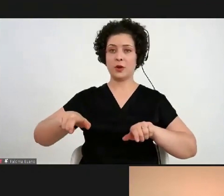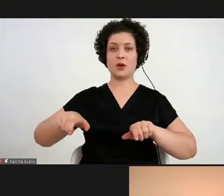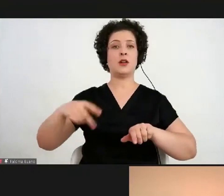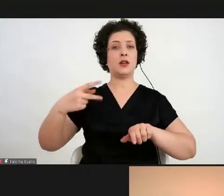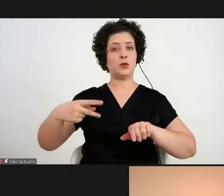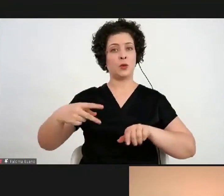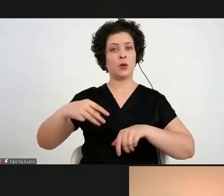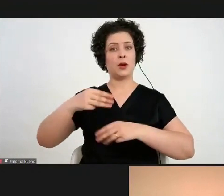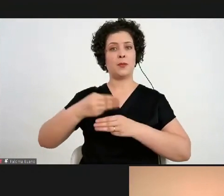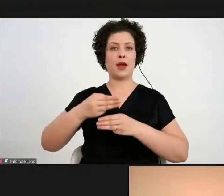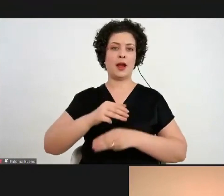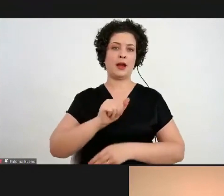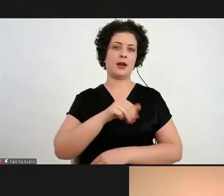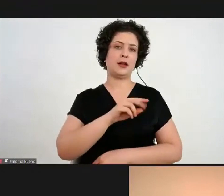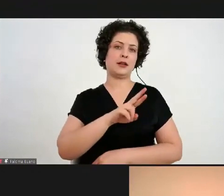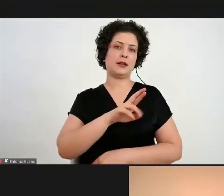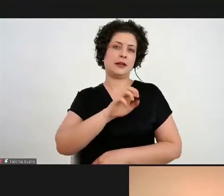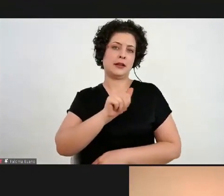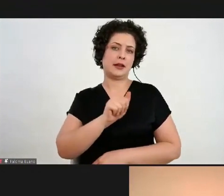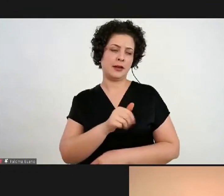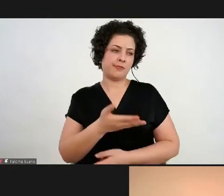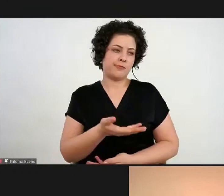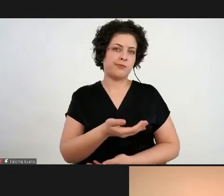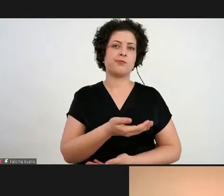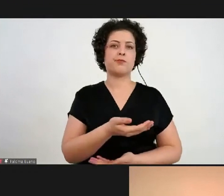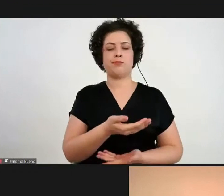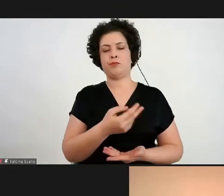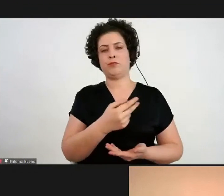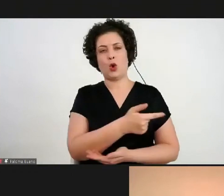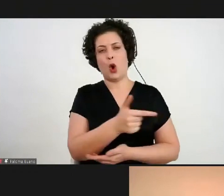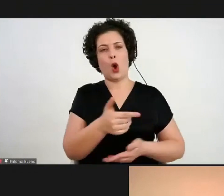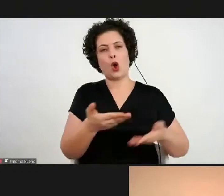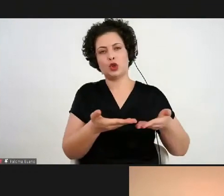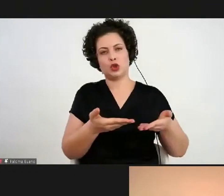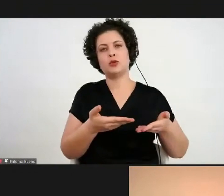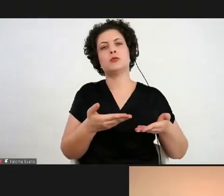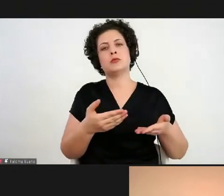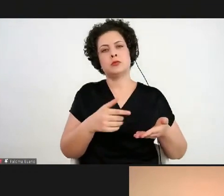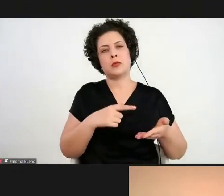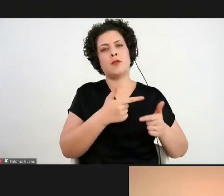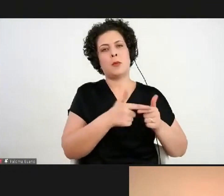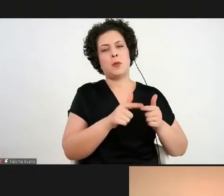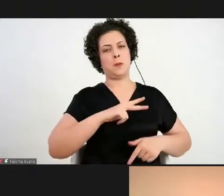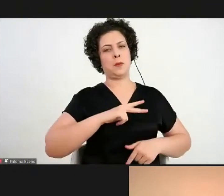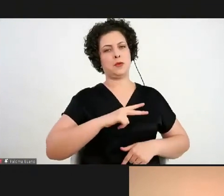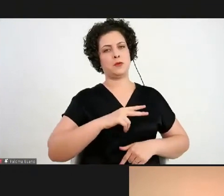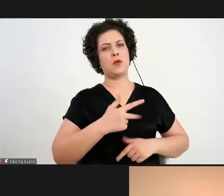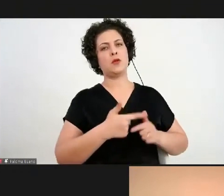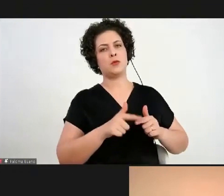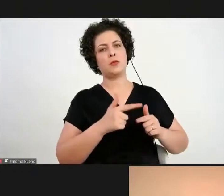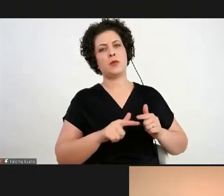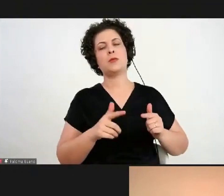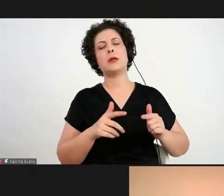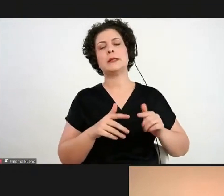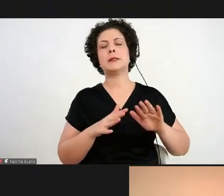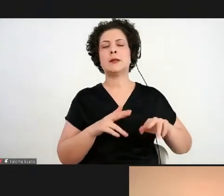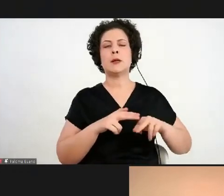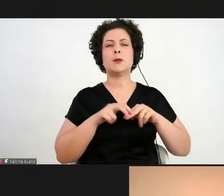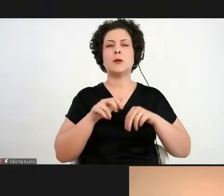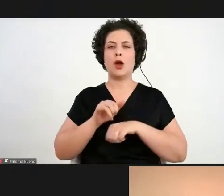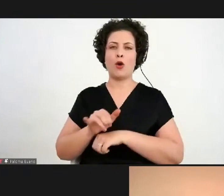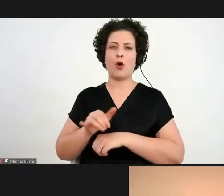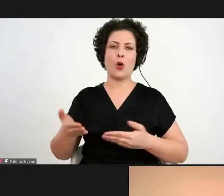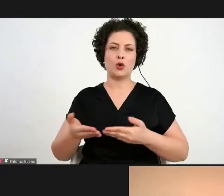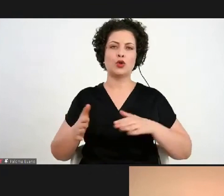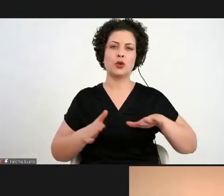tem a Andréia, que estava prevista para falar com vocês também, mas ela teve um problema como a Carmen falou, não pode estar conosco. Então, gente